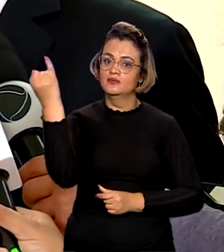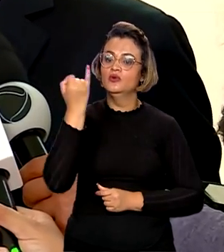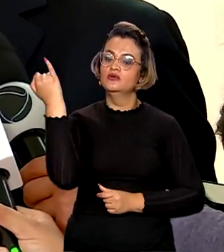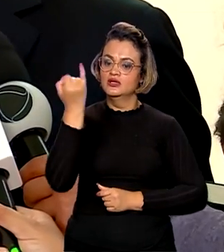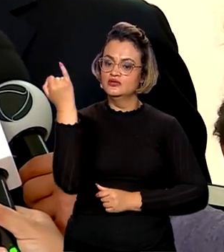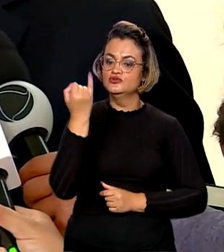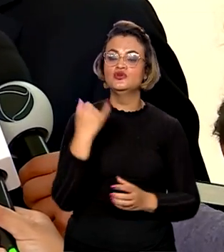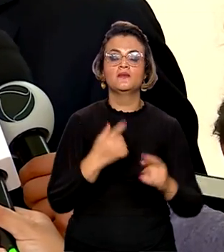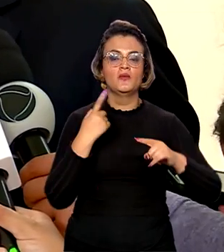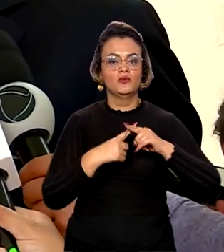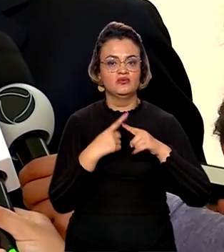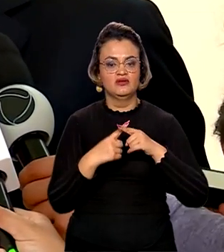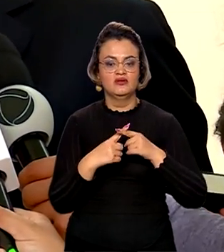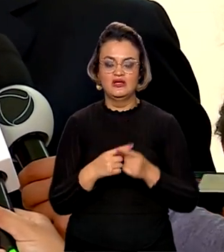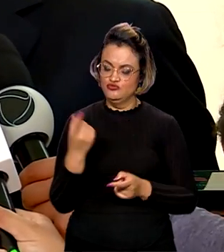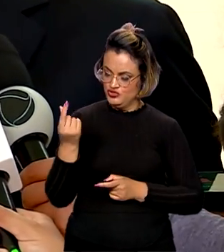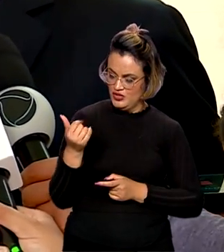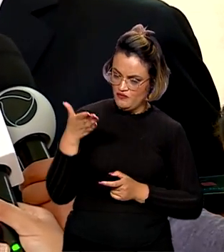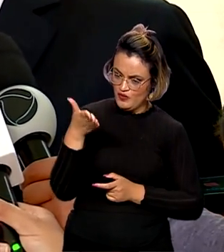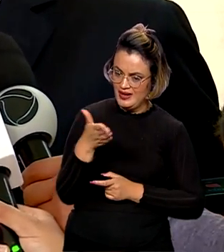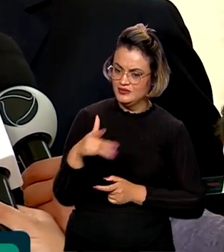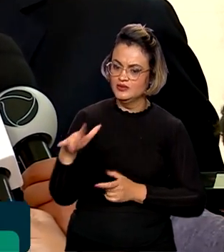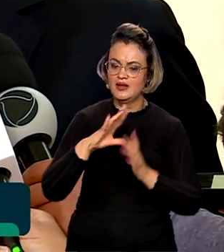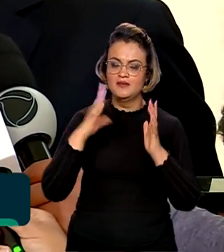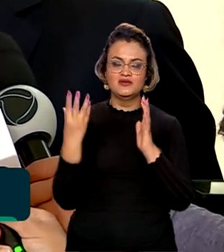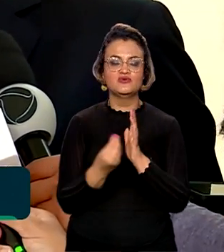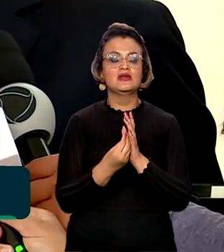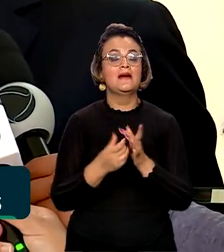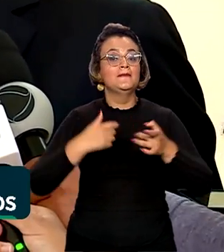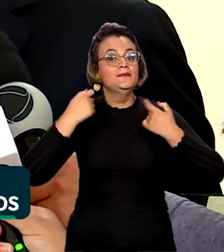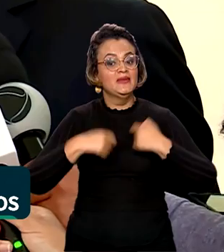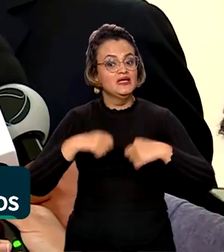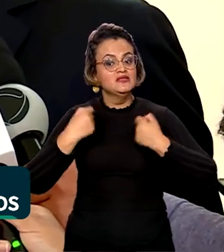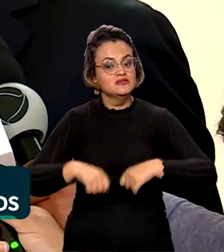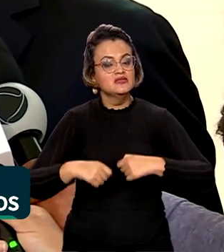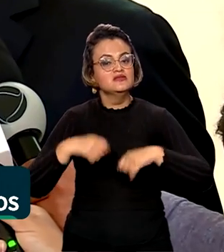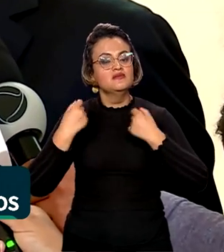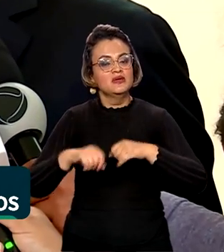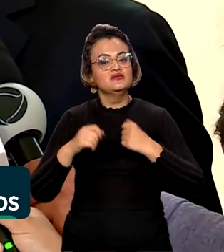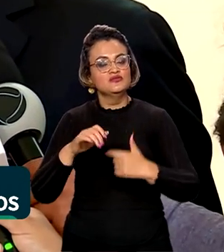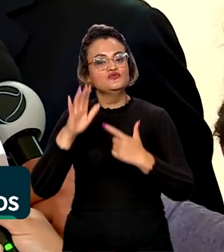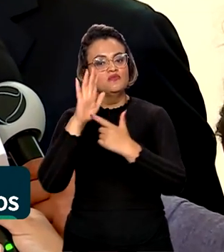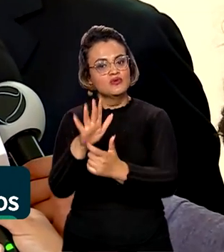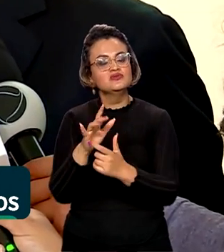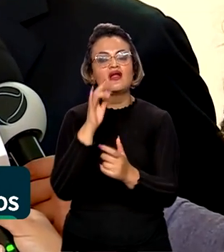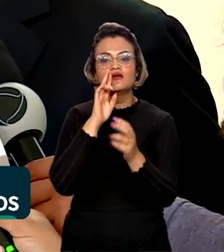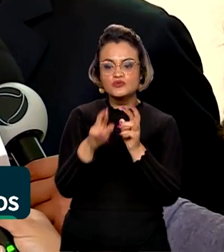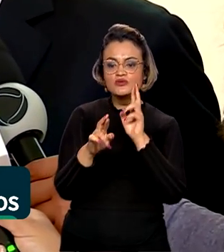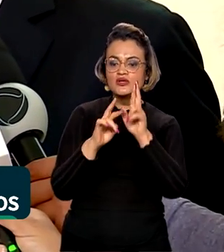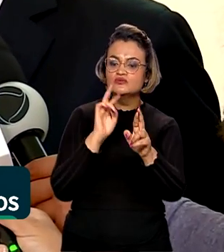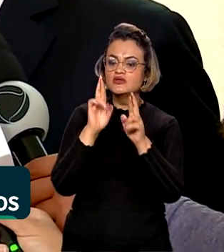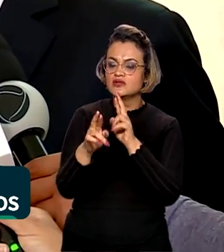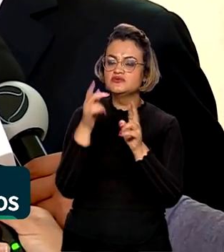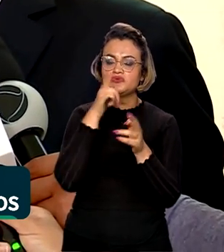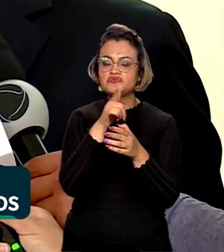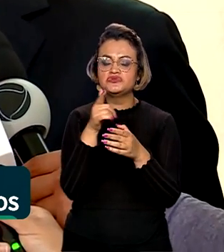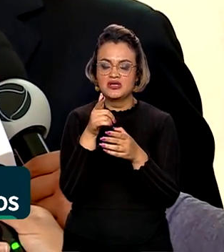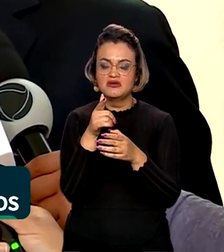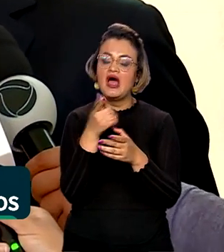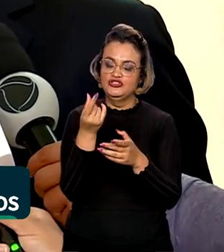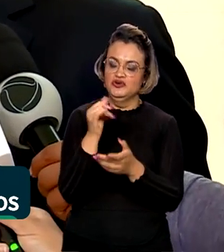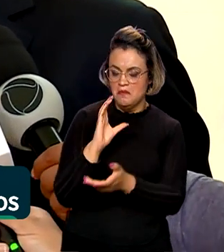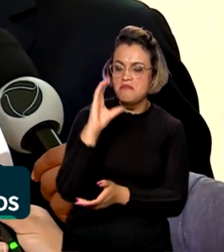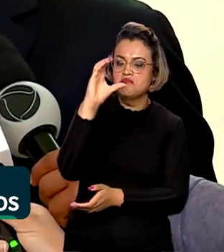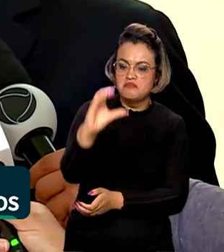porque o Fundo Amazônia depende da demonstração de resultados obtidos. Ele depende